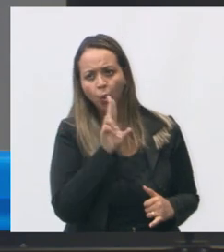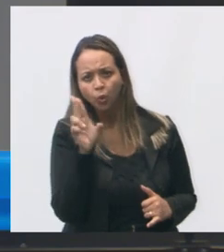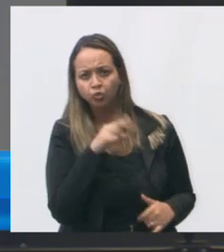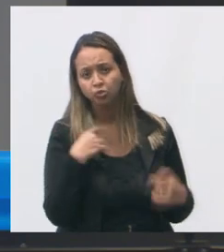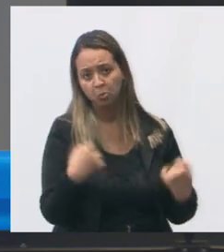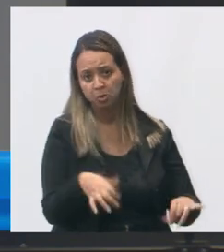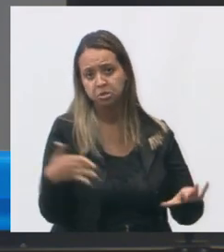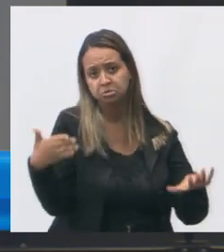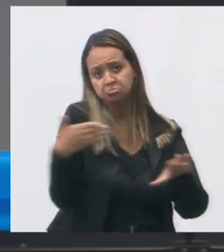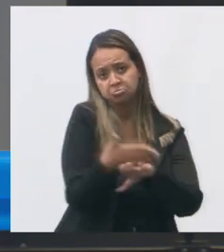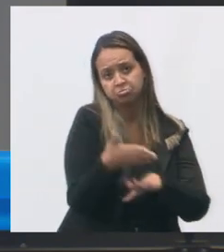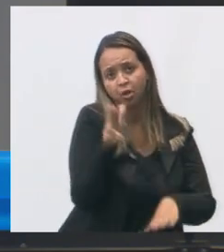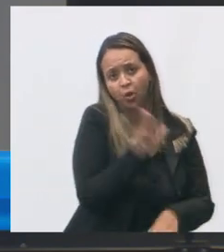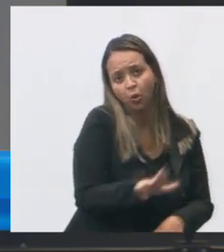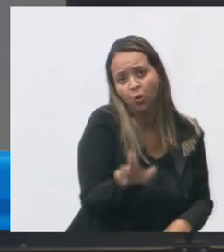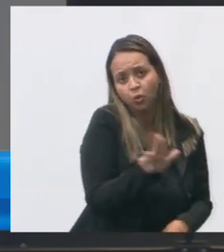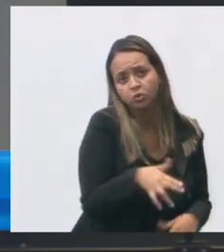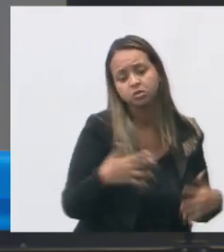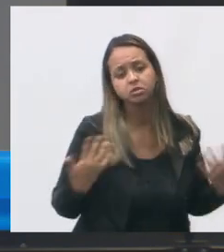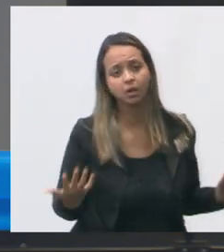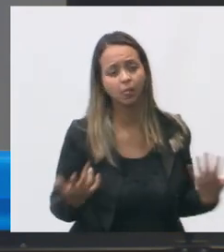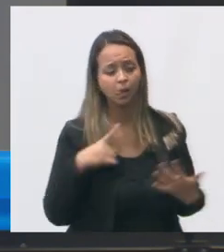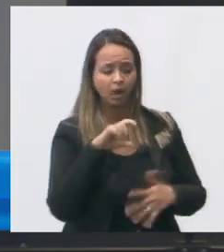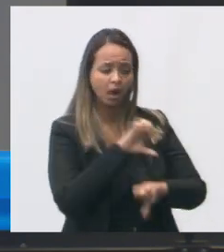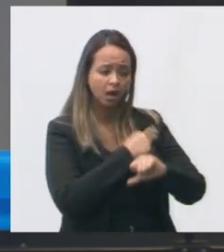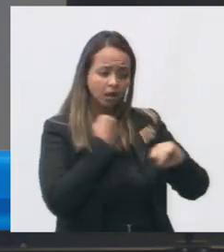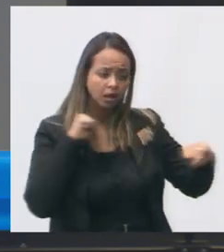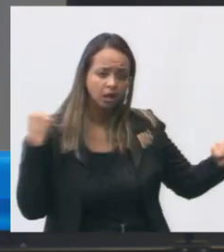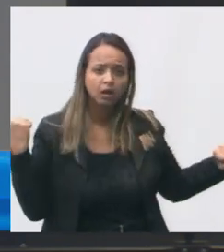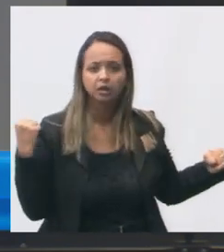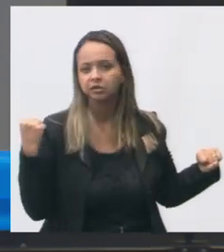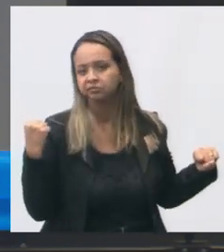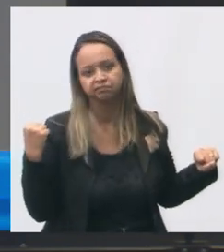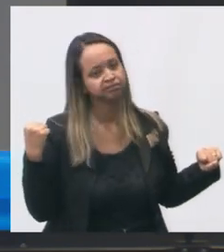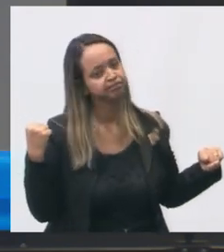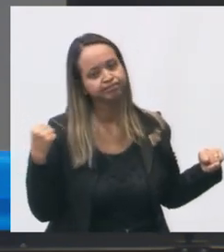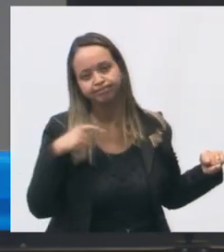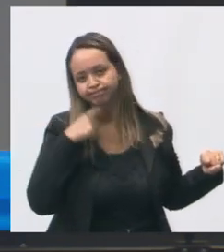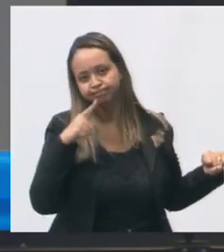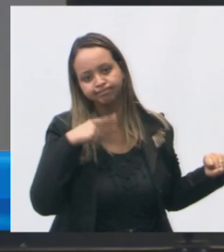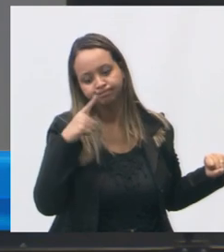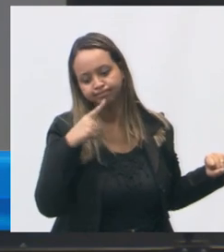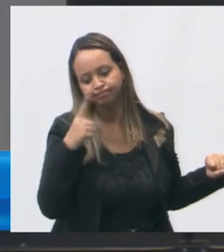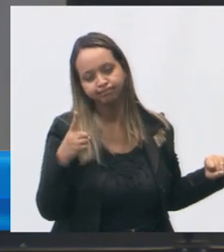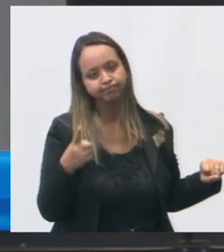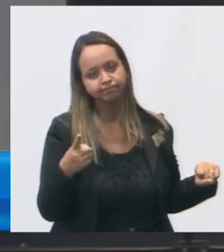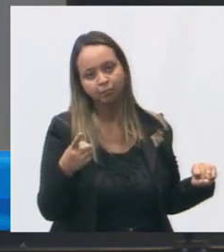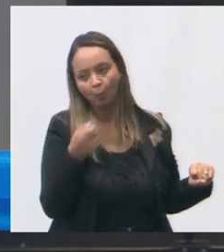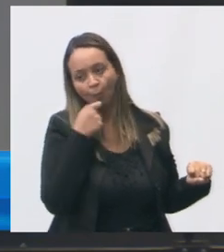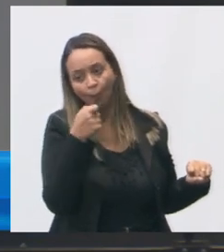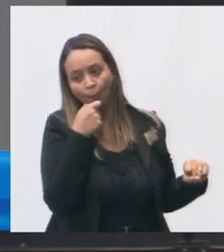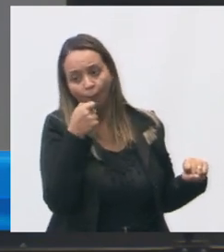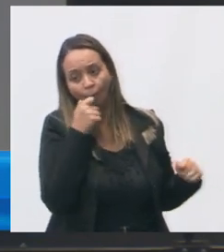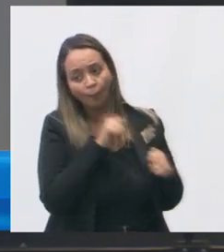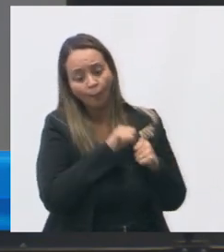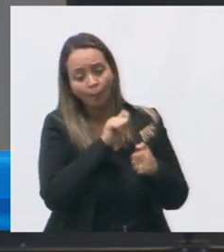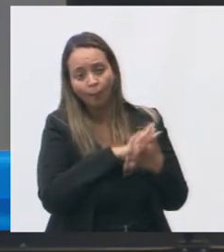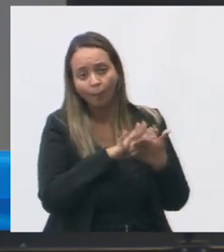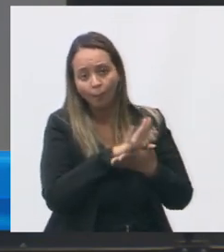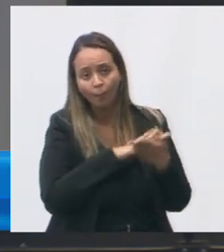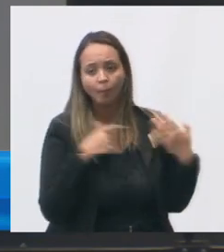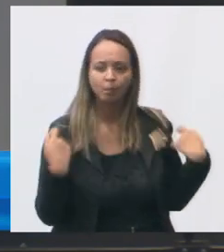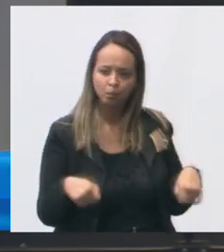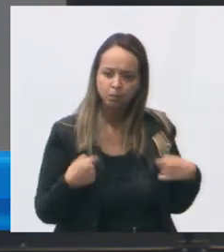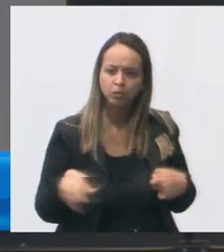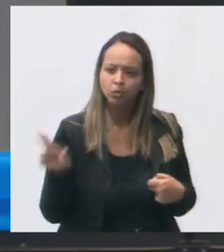espaço o espaço é um espaço enorme que está desocupado o ocioso então precisa ali usar realmente